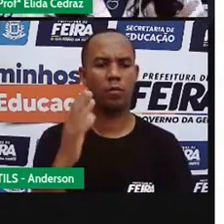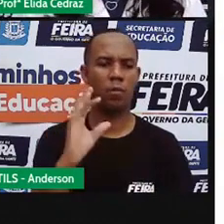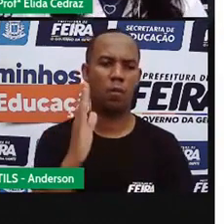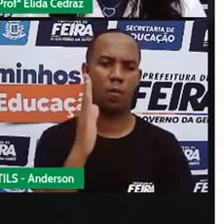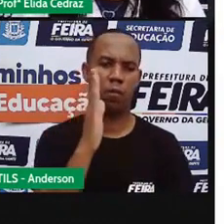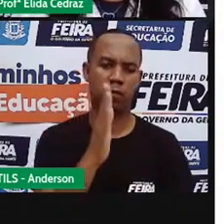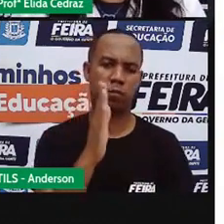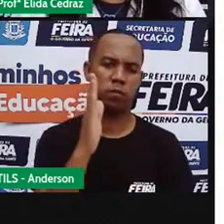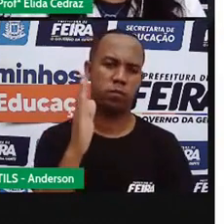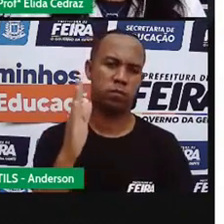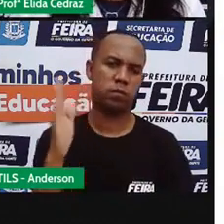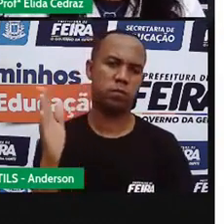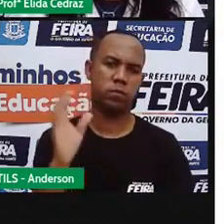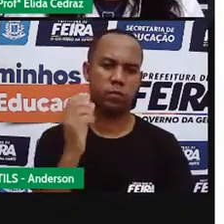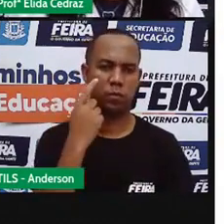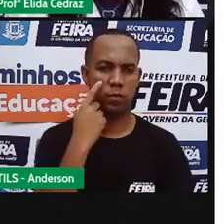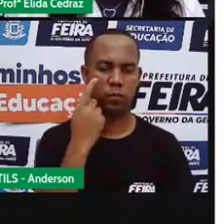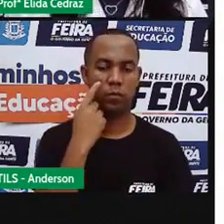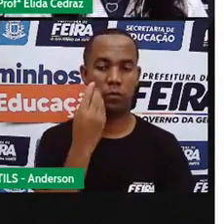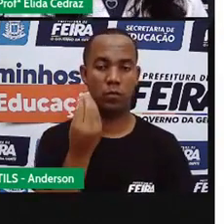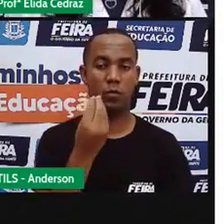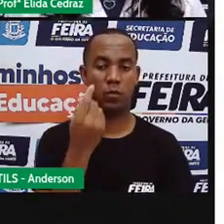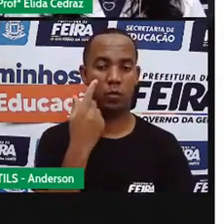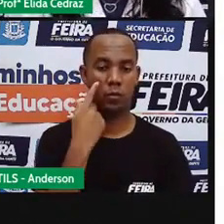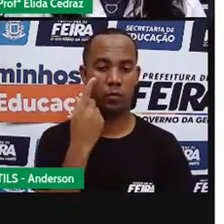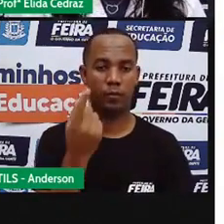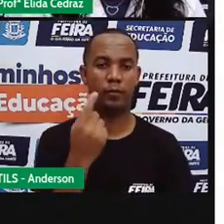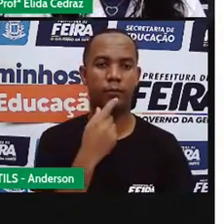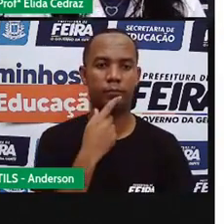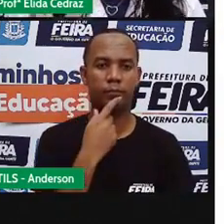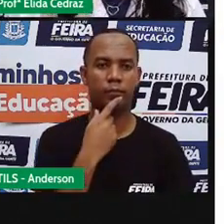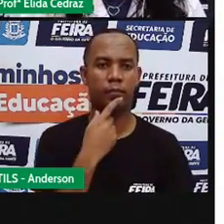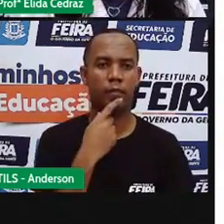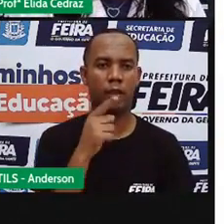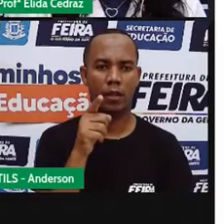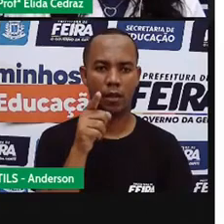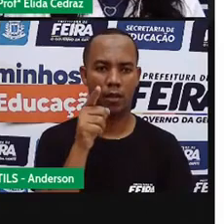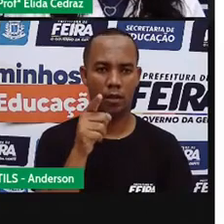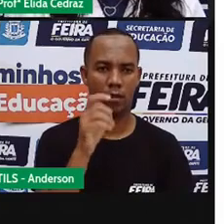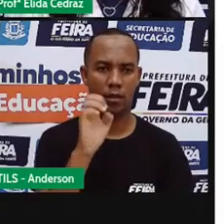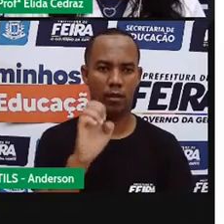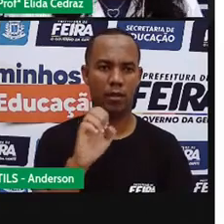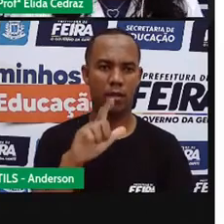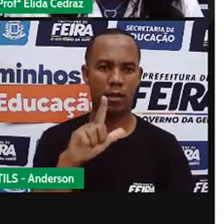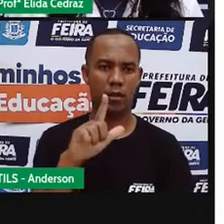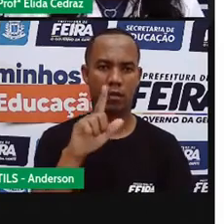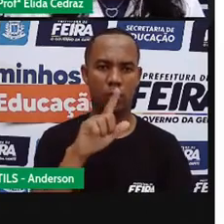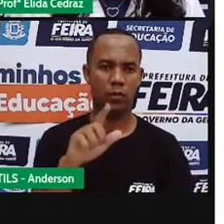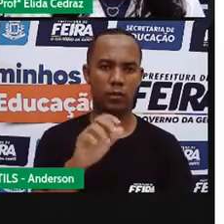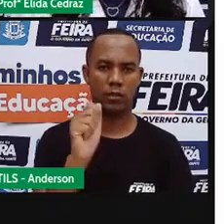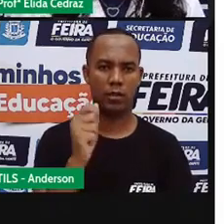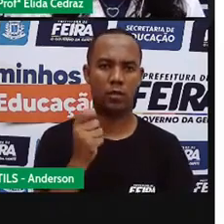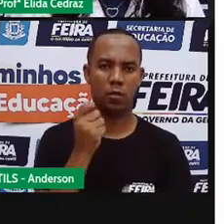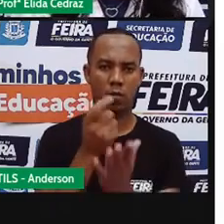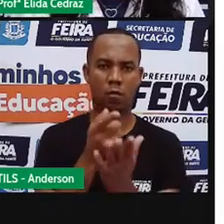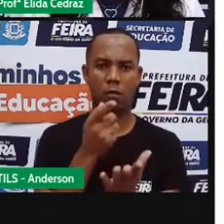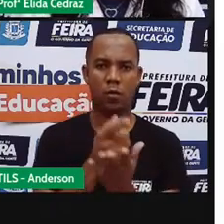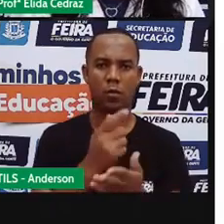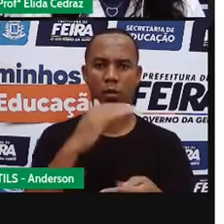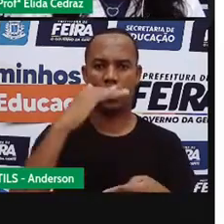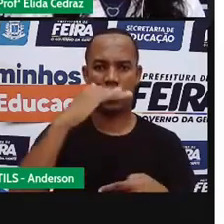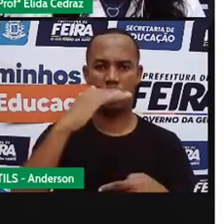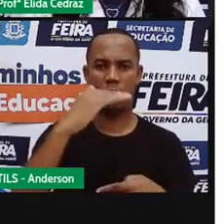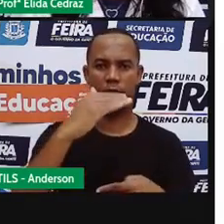ml, você vai ajudar a Elza, tá bom? Elza, ela comprou esse garrafão de 20 litros de água